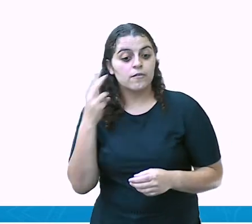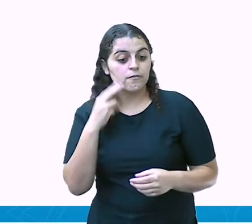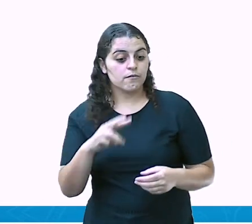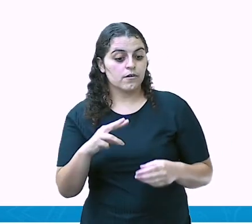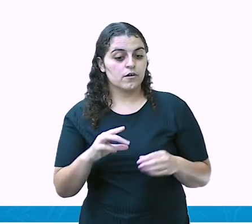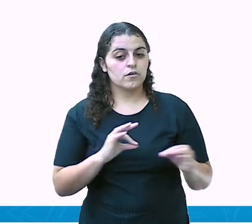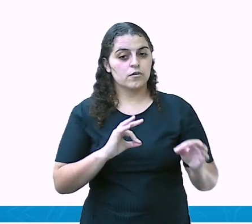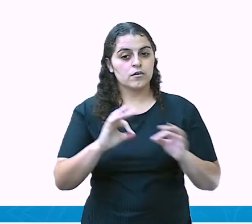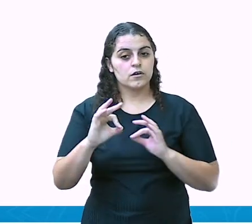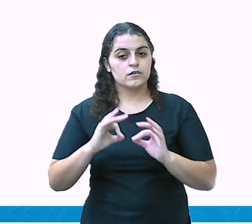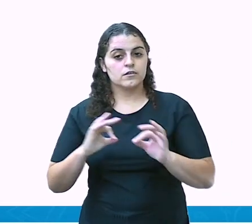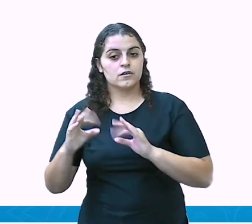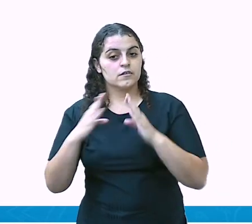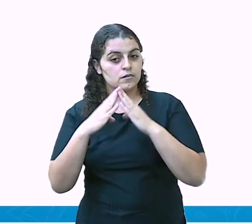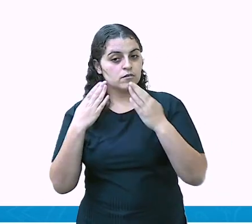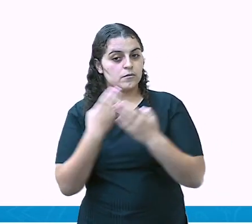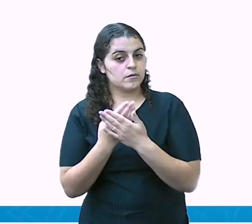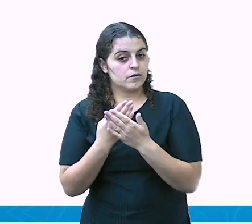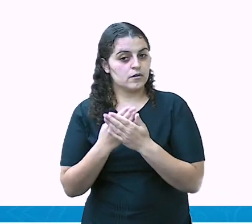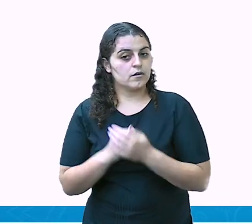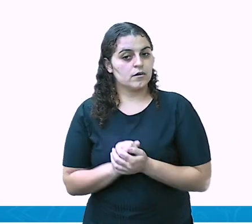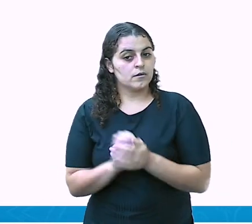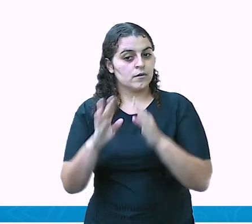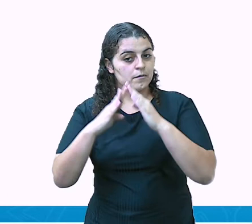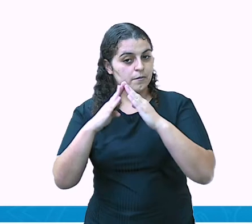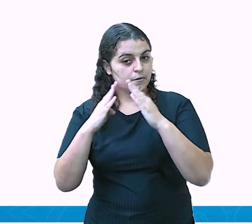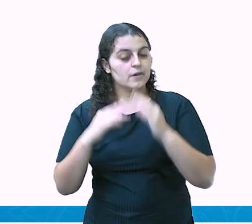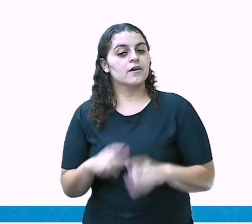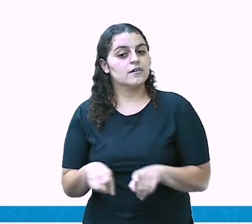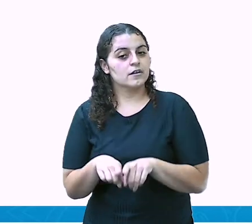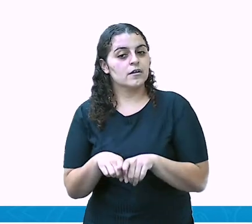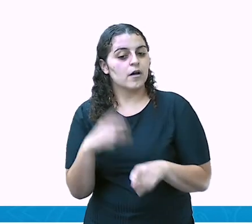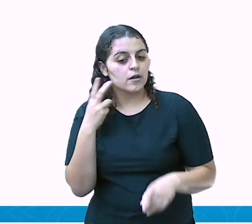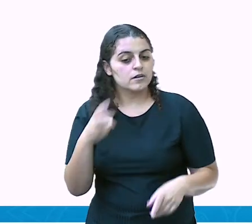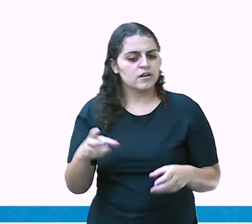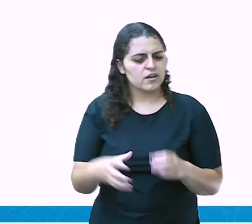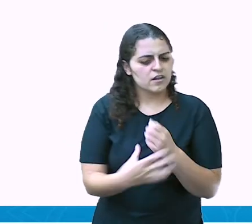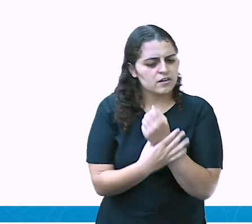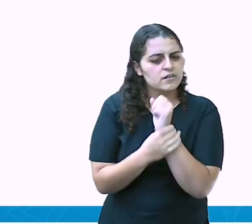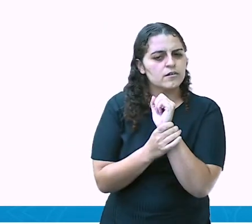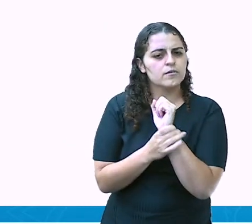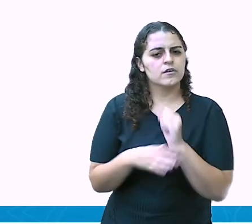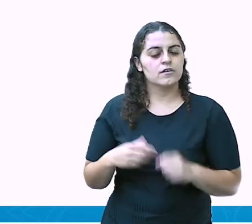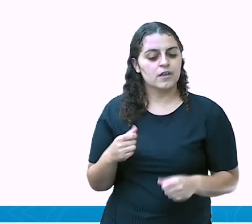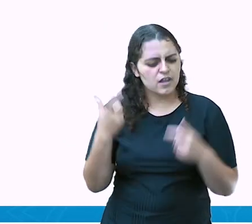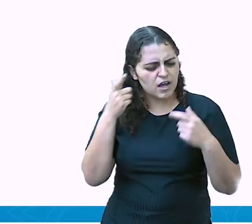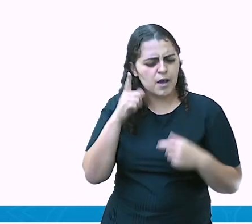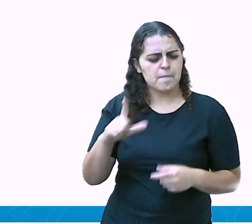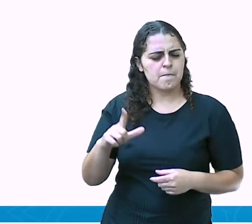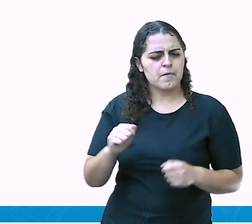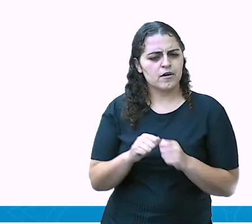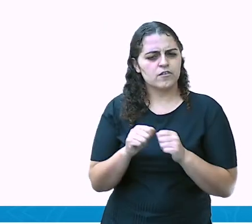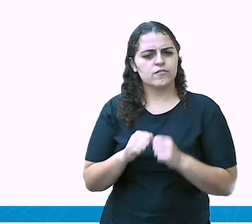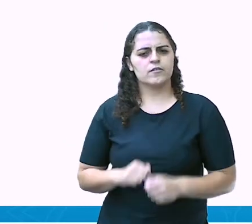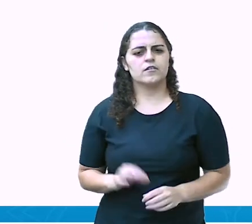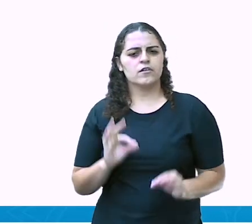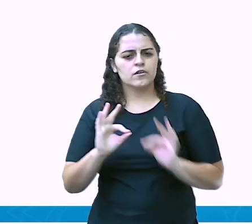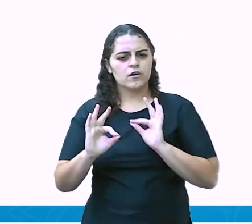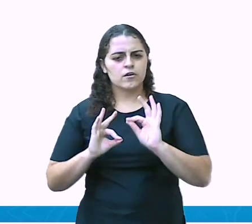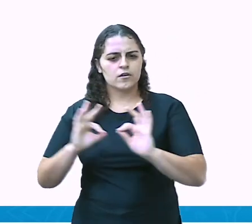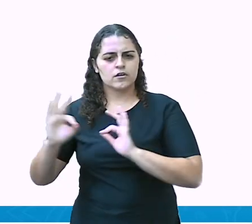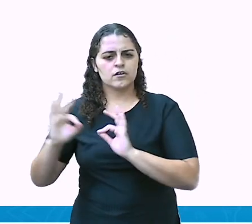domésticas que ele dê conta de fazer para gerar nessa criança confiança que ela pode, que ela é capaz e ela vai